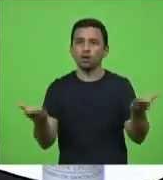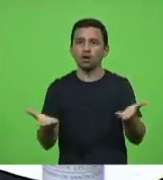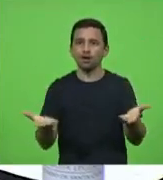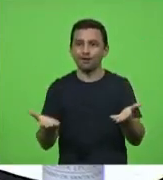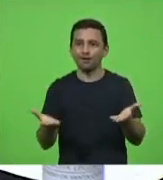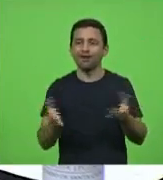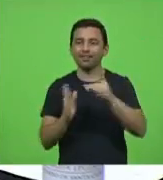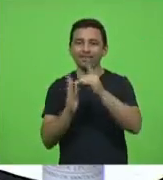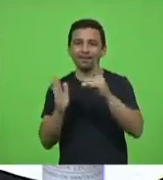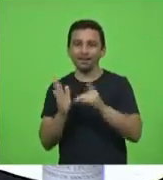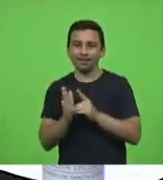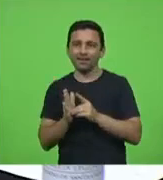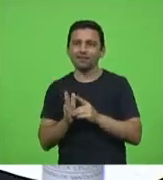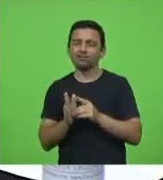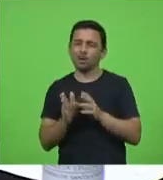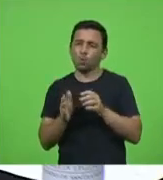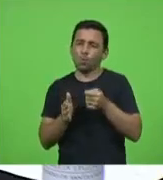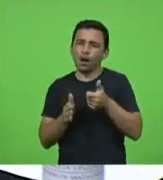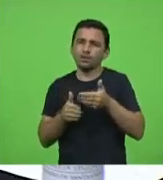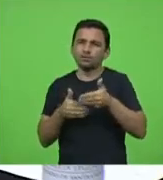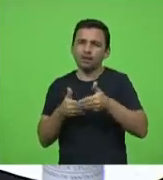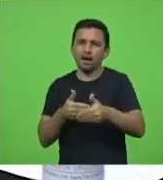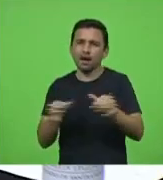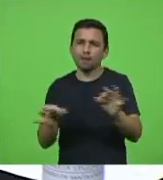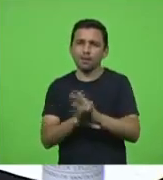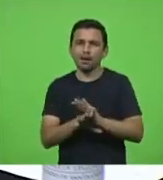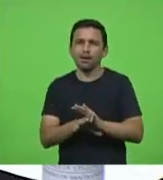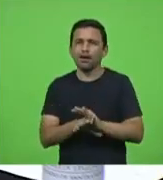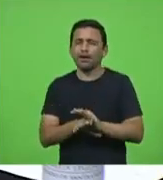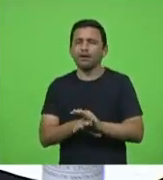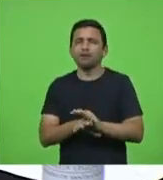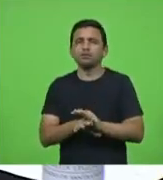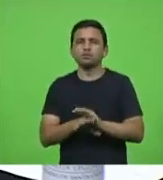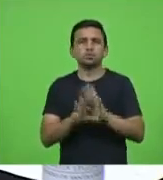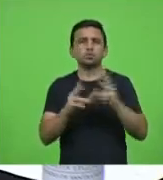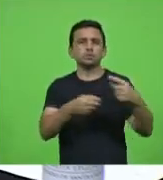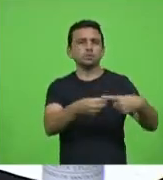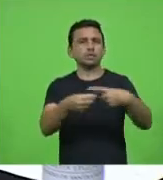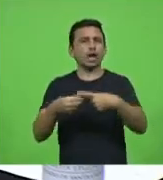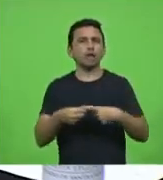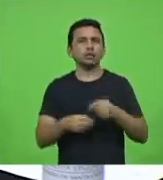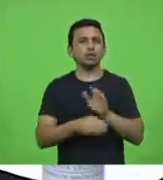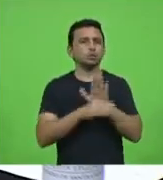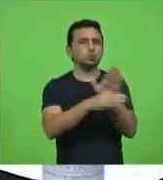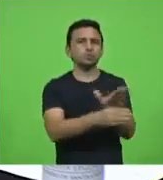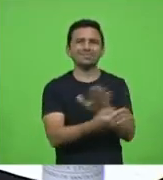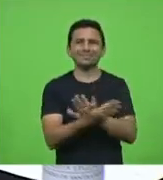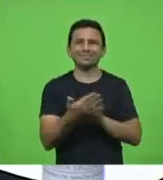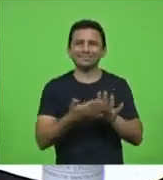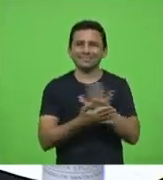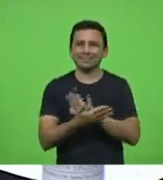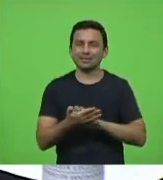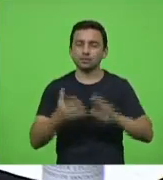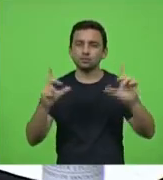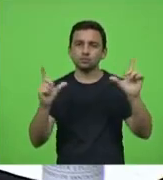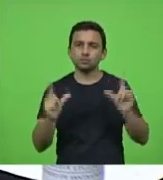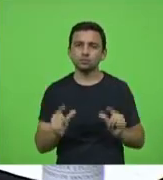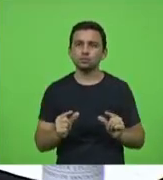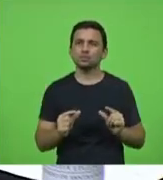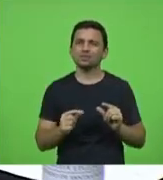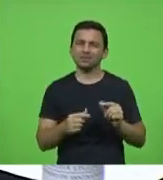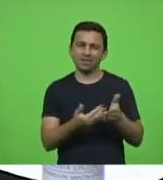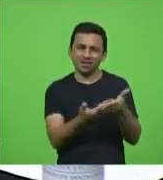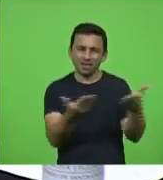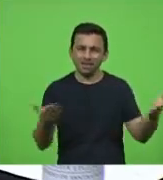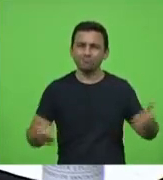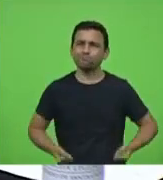estava terminando e os municípios ainda não receberam ajuda para amenizar todo o investimento